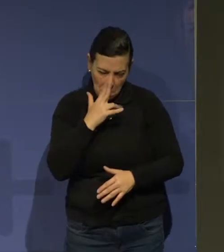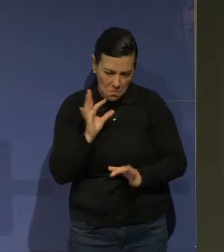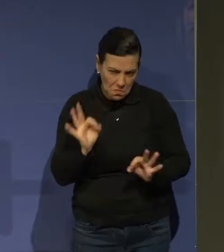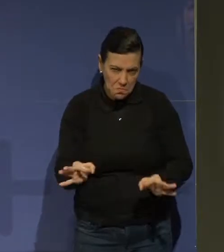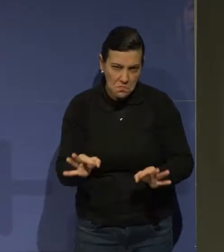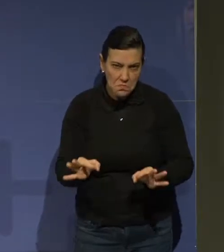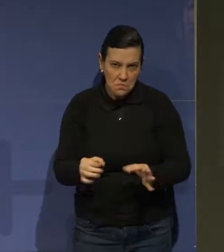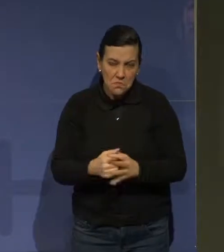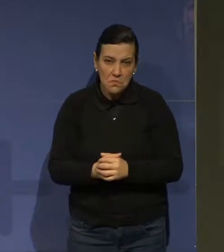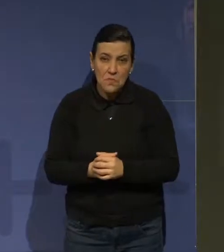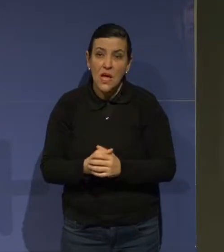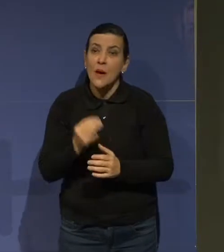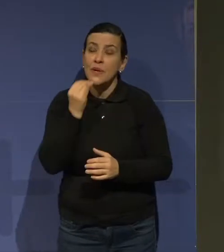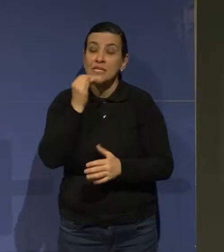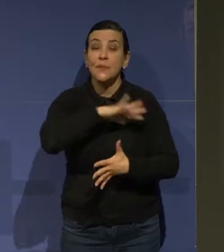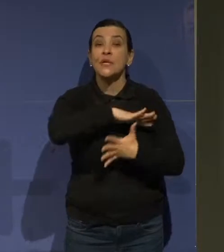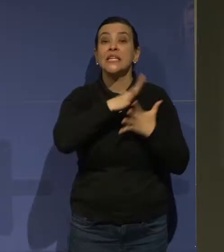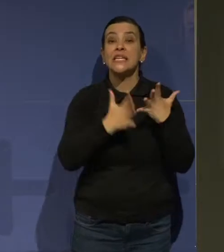Quantos sobem em libras?